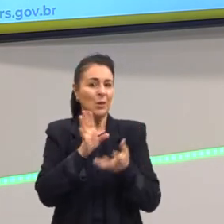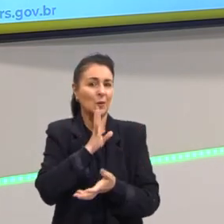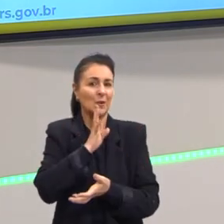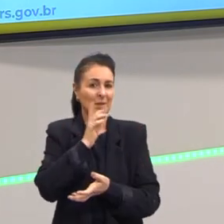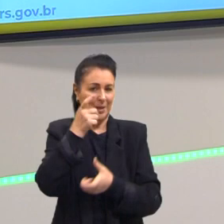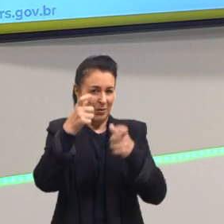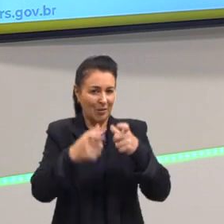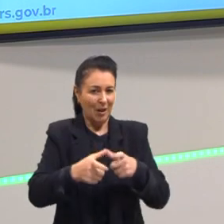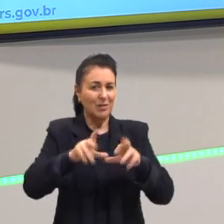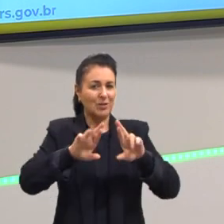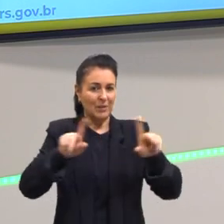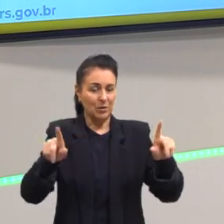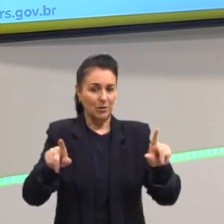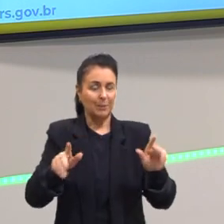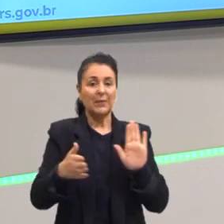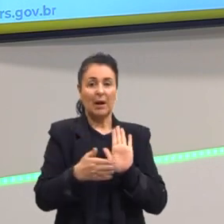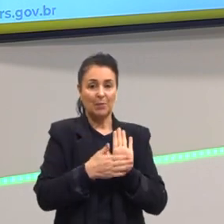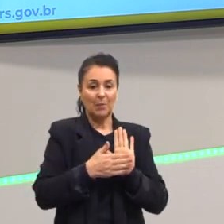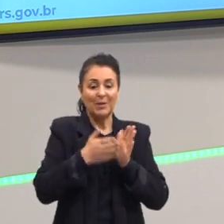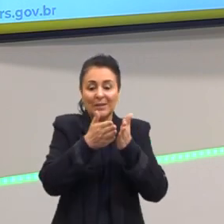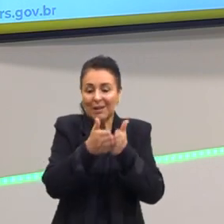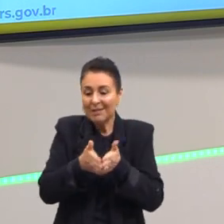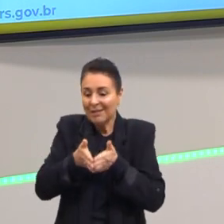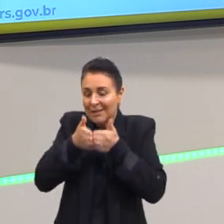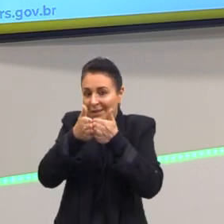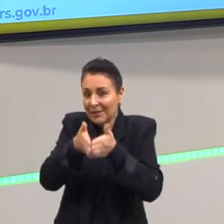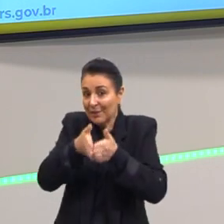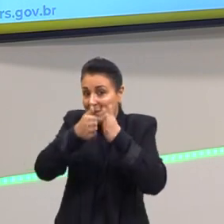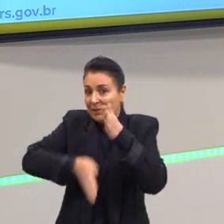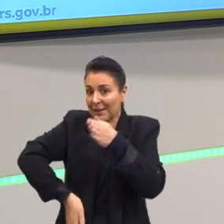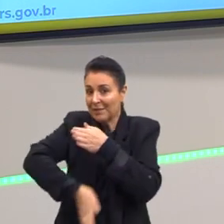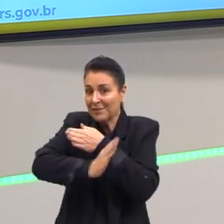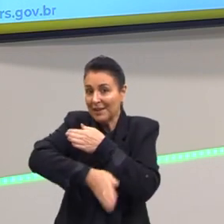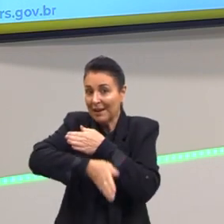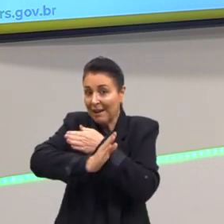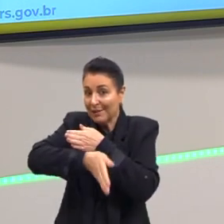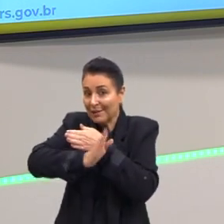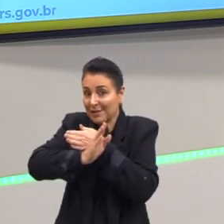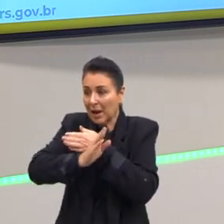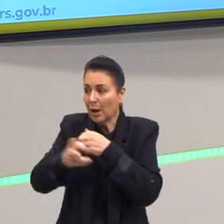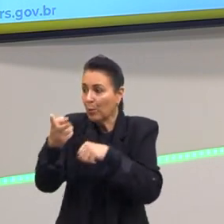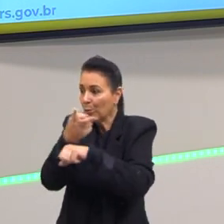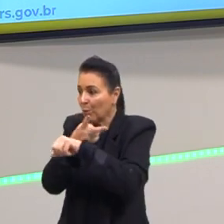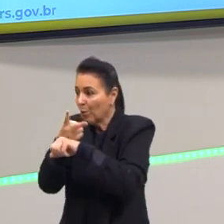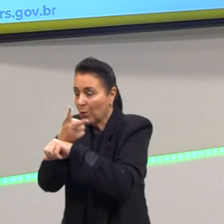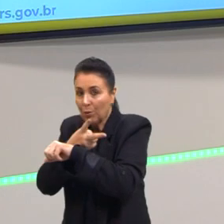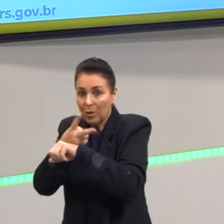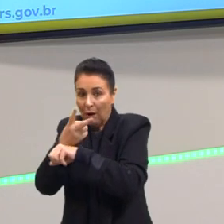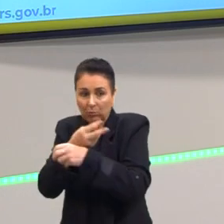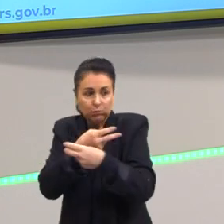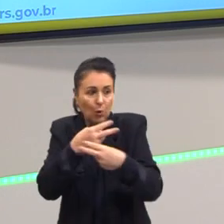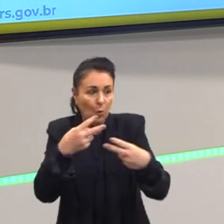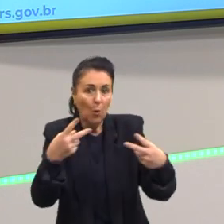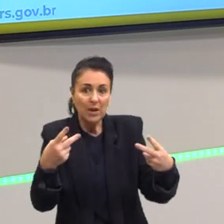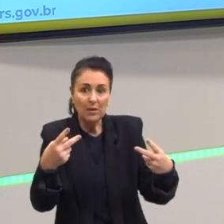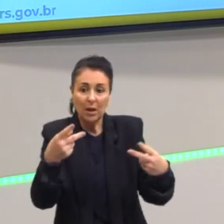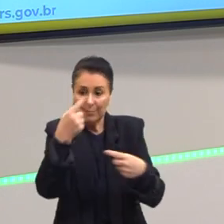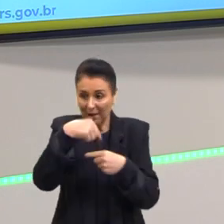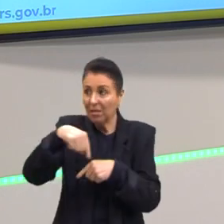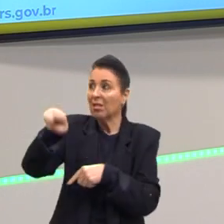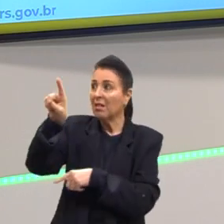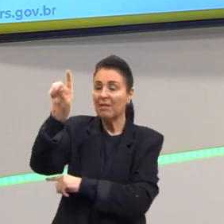propósito dessas navegações era buscar produtos para abastecer a Europa. E, nesse